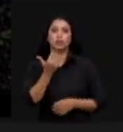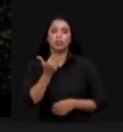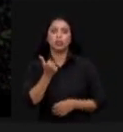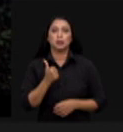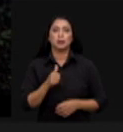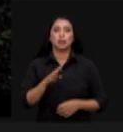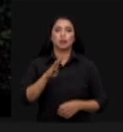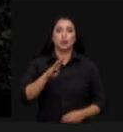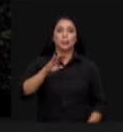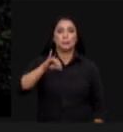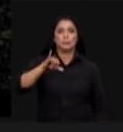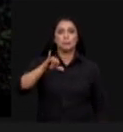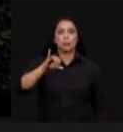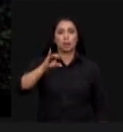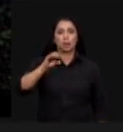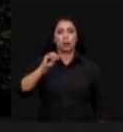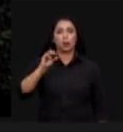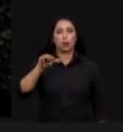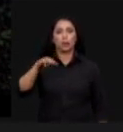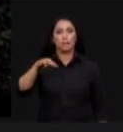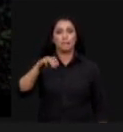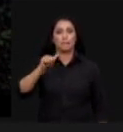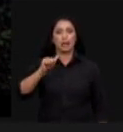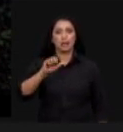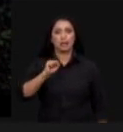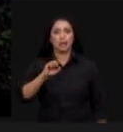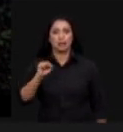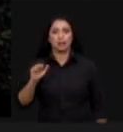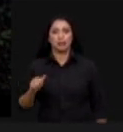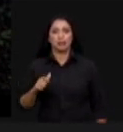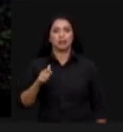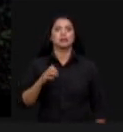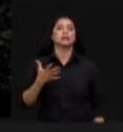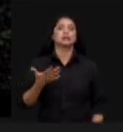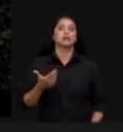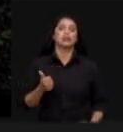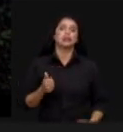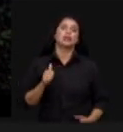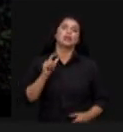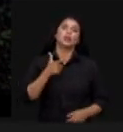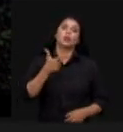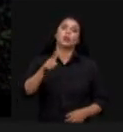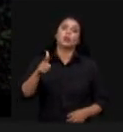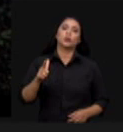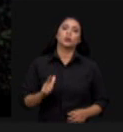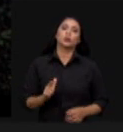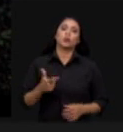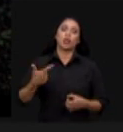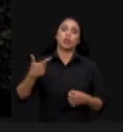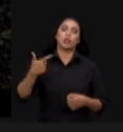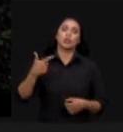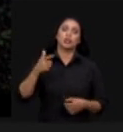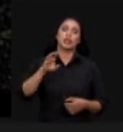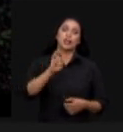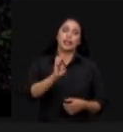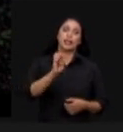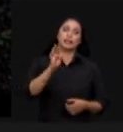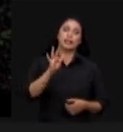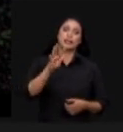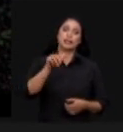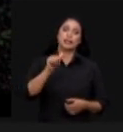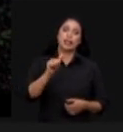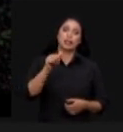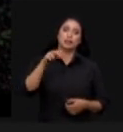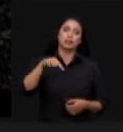biomassa para as indústrias de carne para a própria indústria do etanol que aqui no Mato Grosso